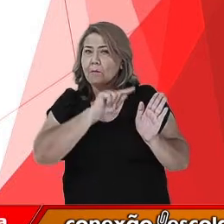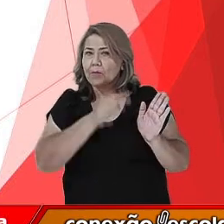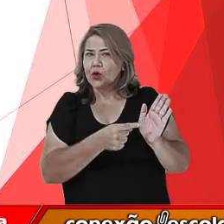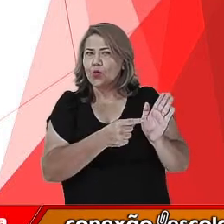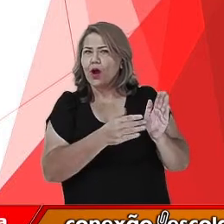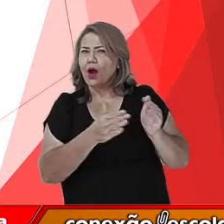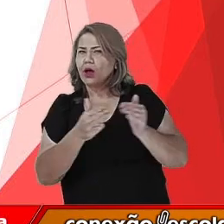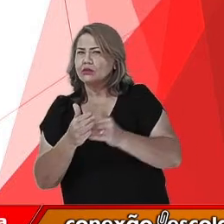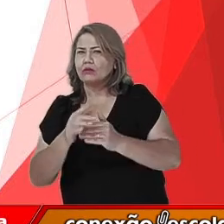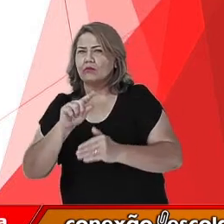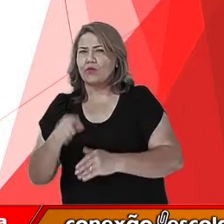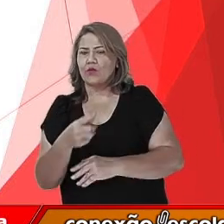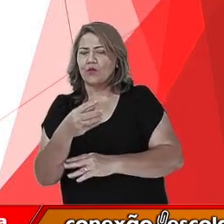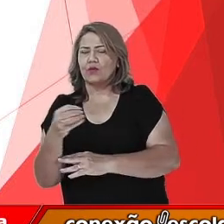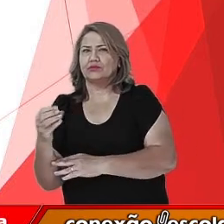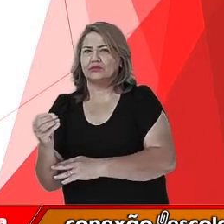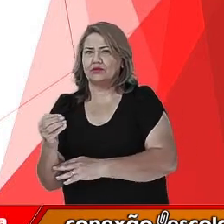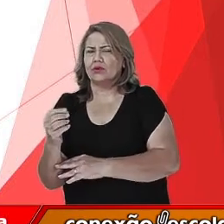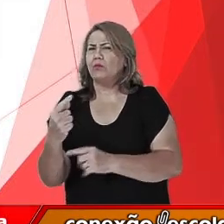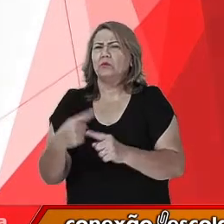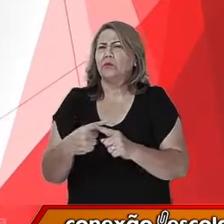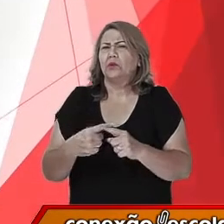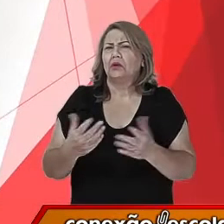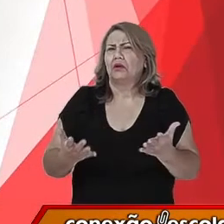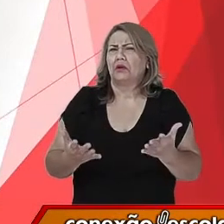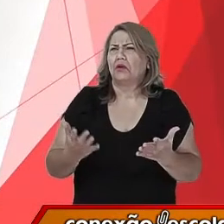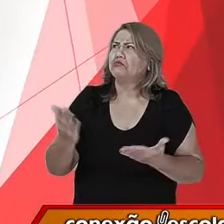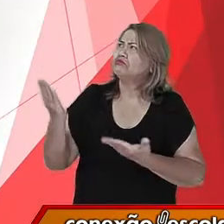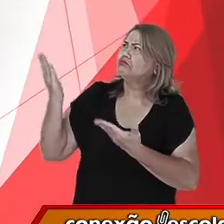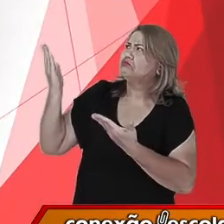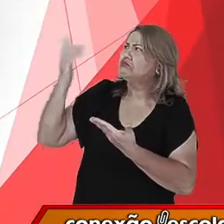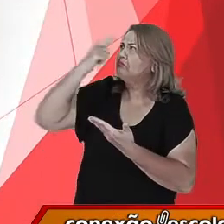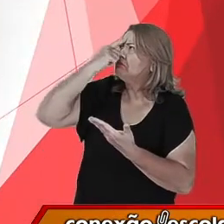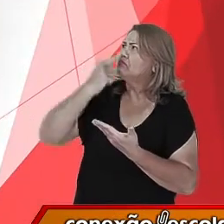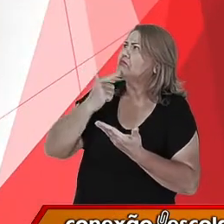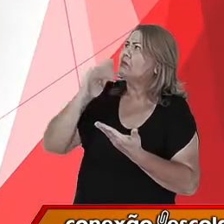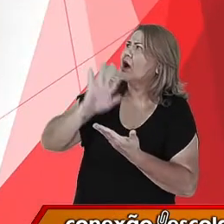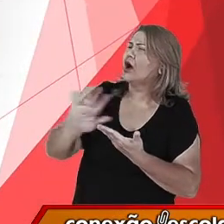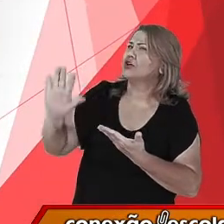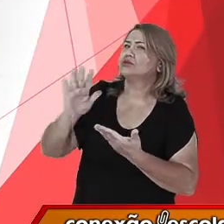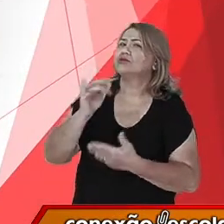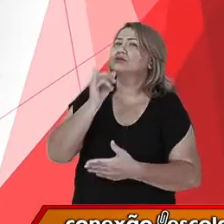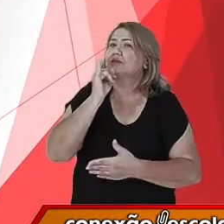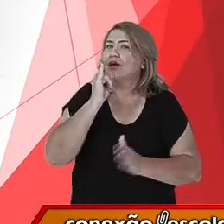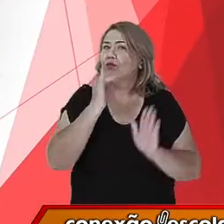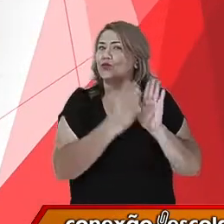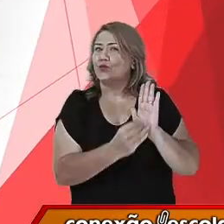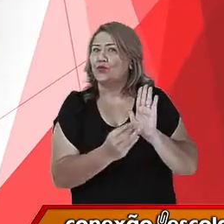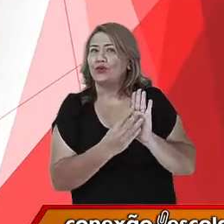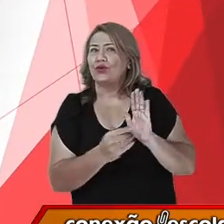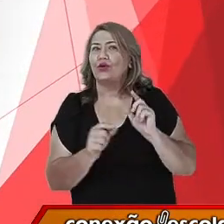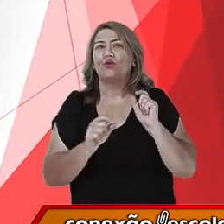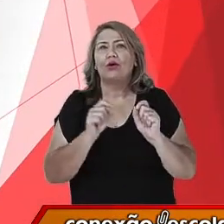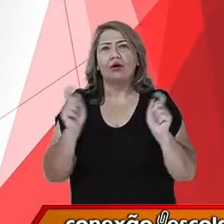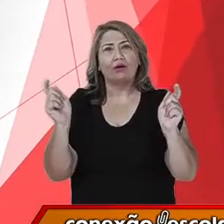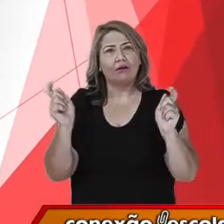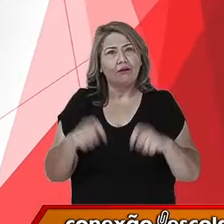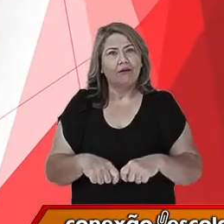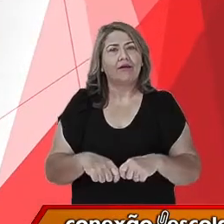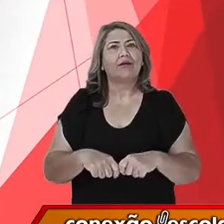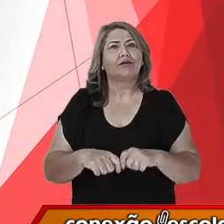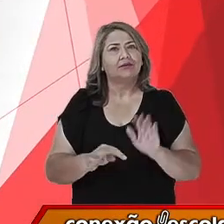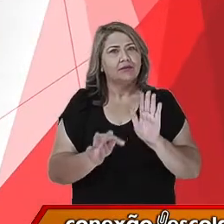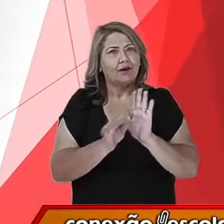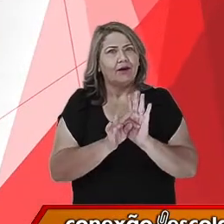quatrocentos. Por que que eu trouxe essa imagem? Essa imagem, ela é um exemplo da capacidade técnica desses